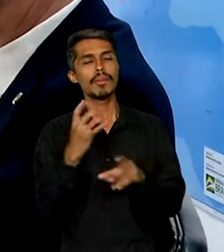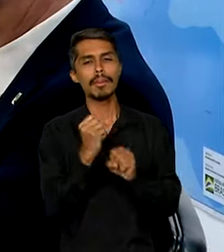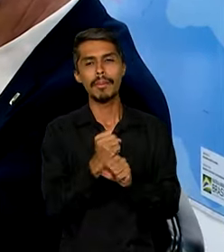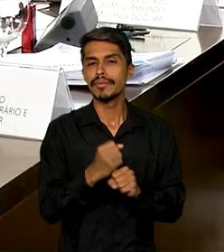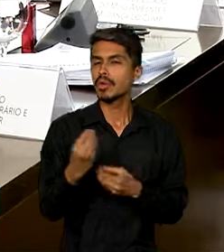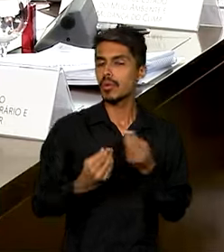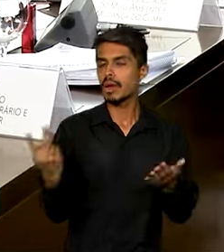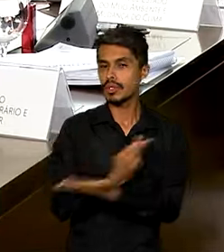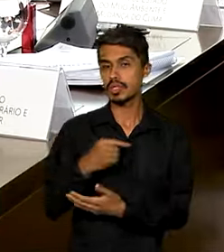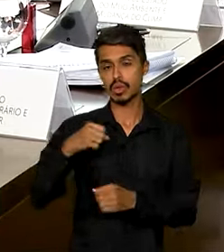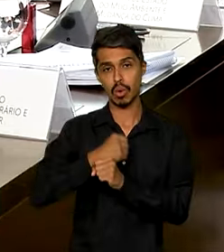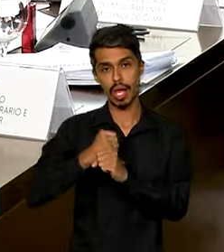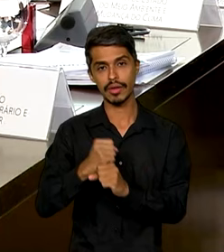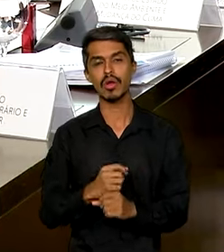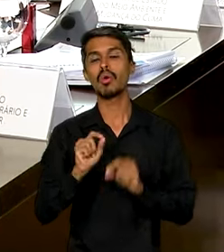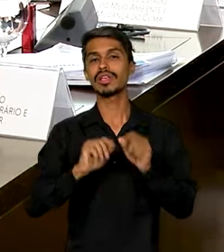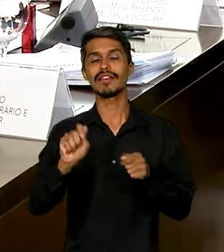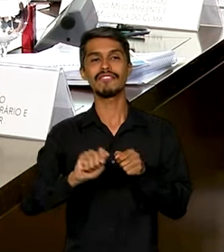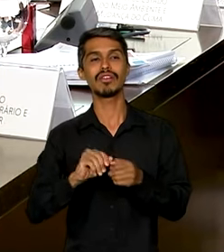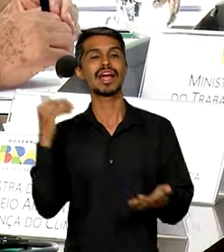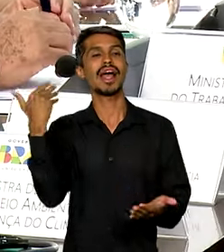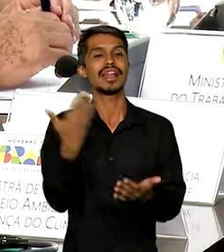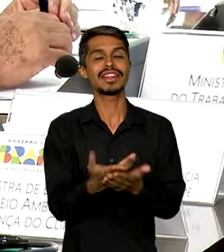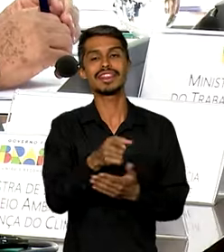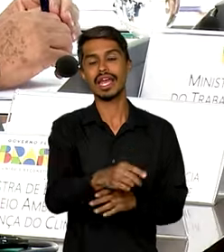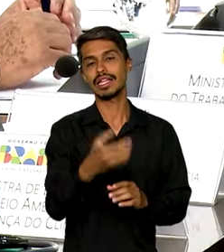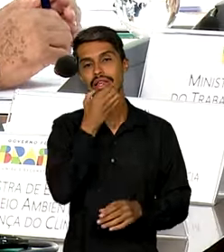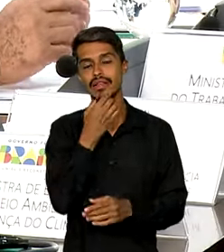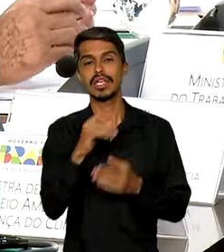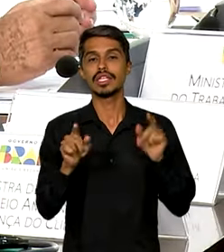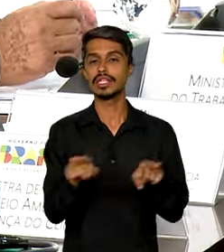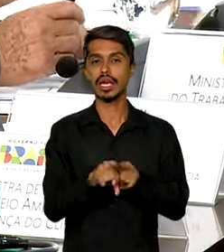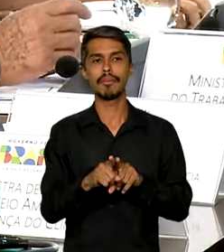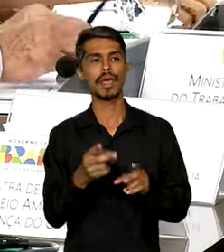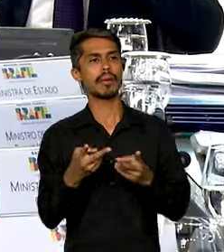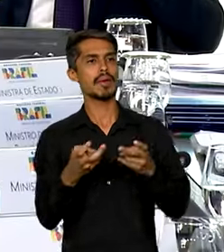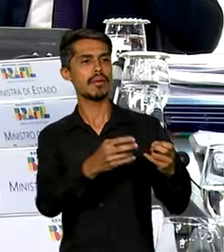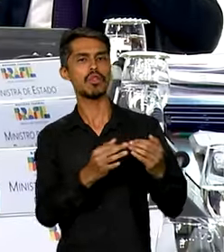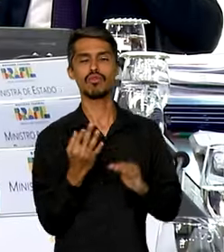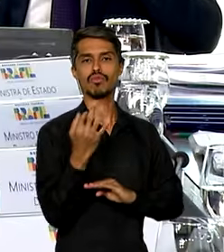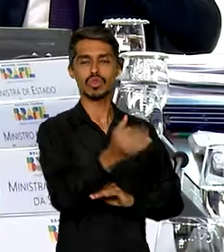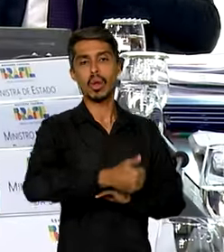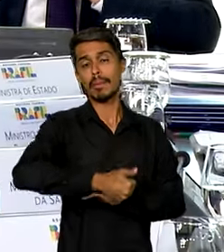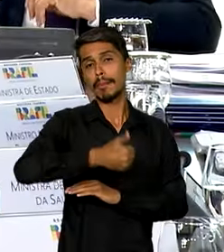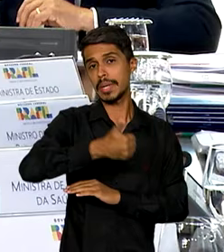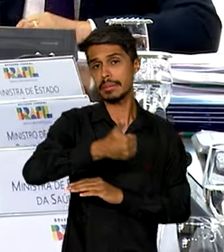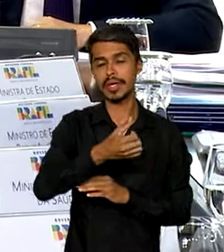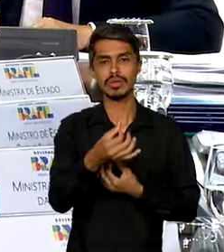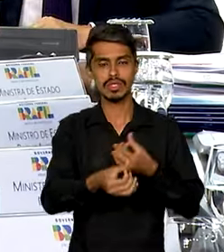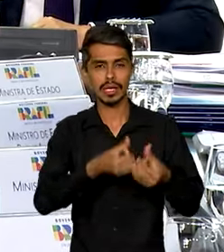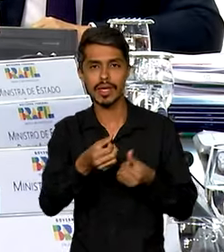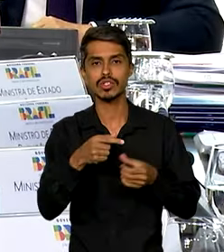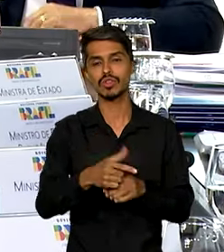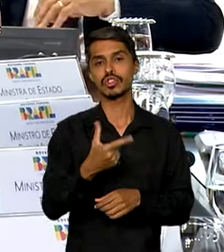feito no ano, o que falta fazer até dezembro e projeções sobre o que será feito no primeiro semestre